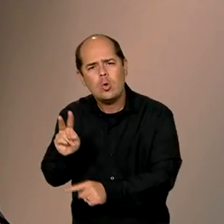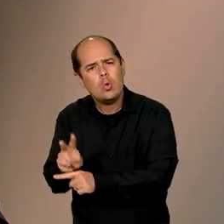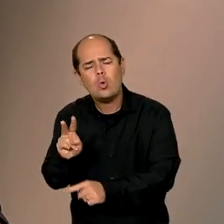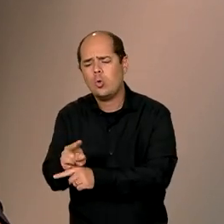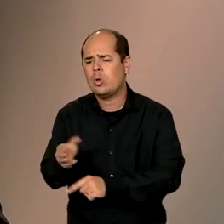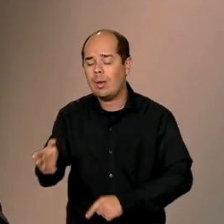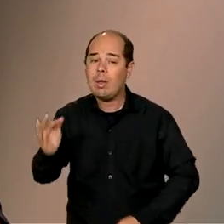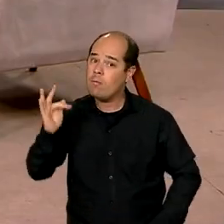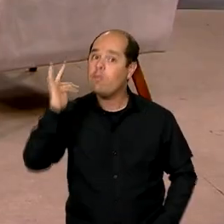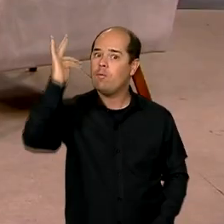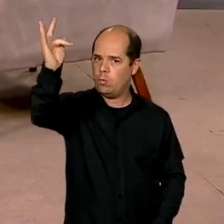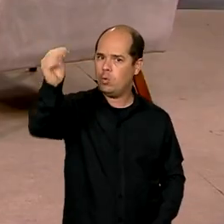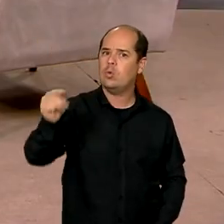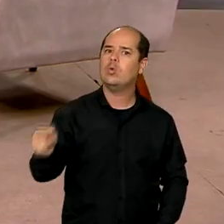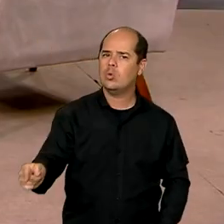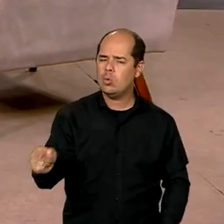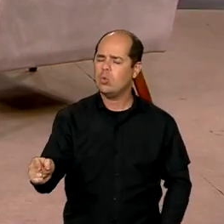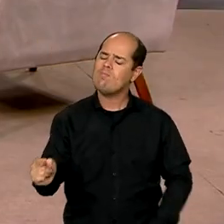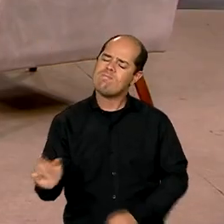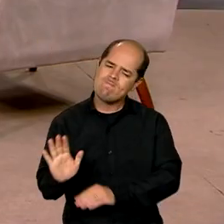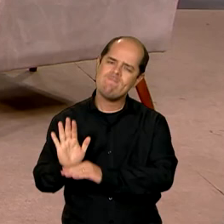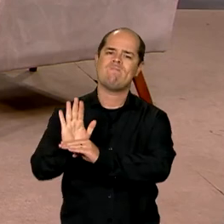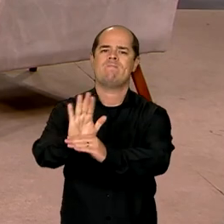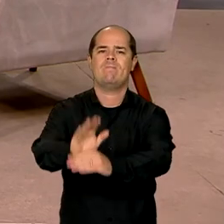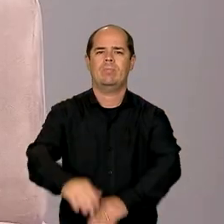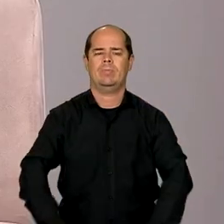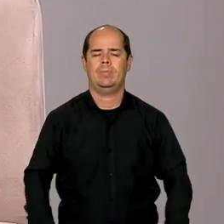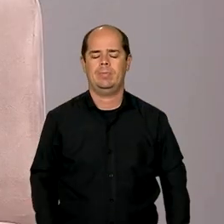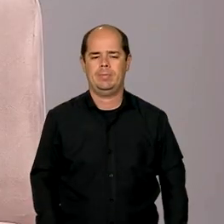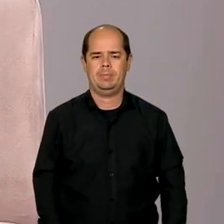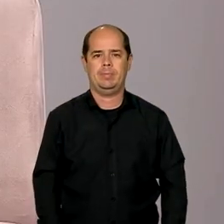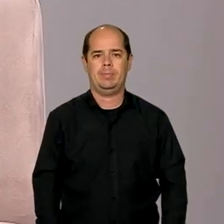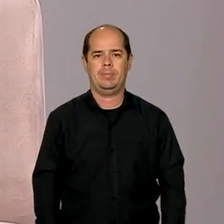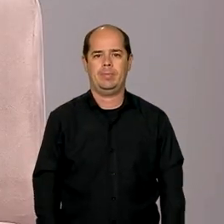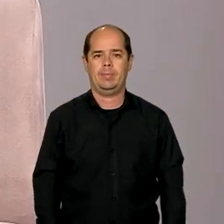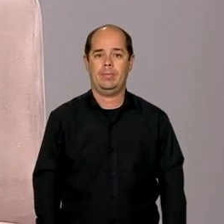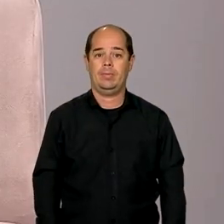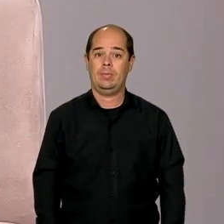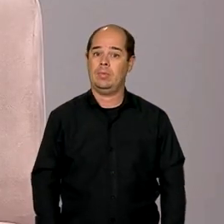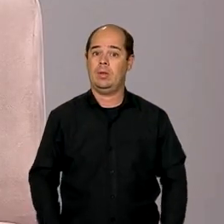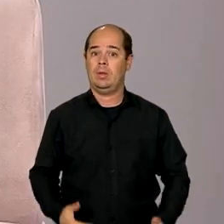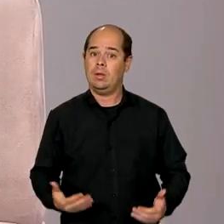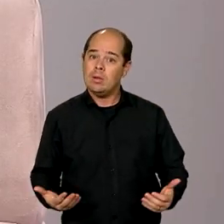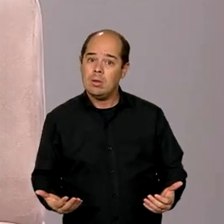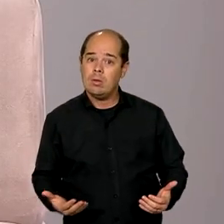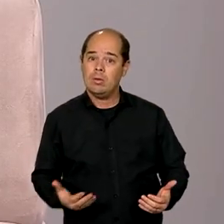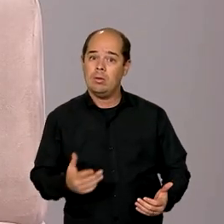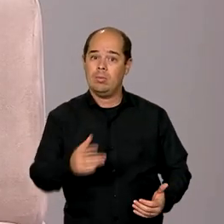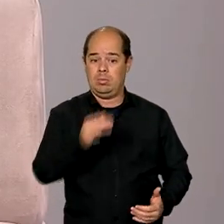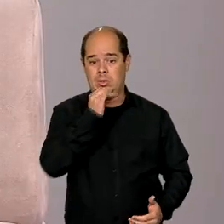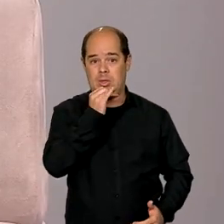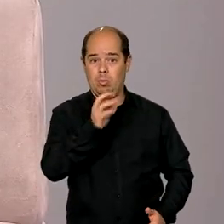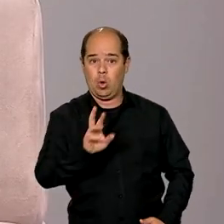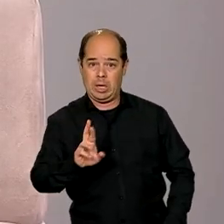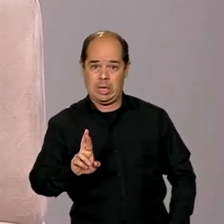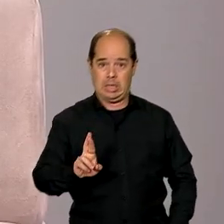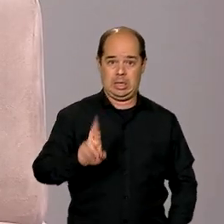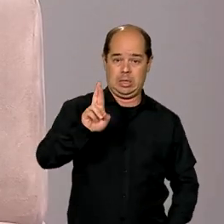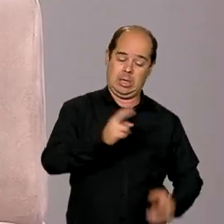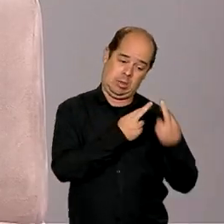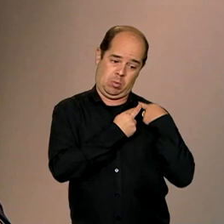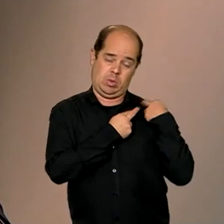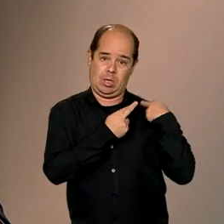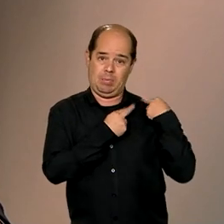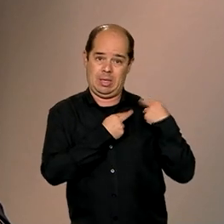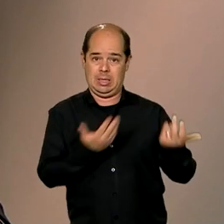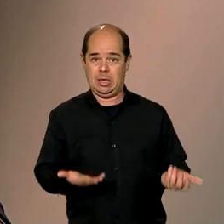façam a diferença. Não é o caso de transferir para uma criança, um adolescente, uma responsabilidade de um adulto, como cuidar de um irmão mais